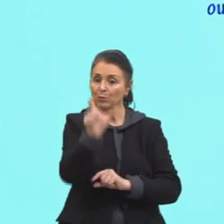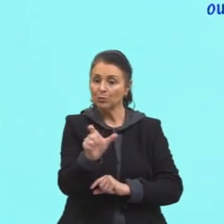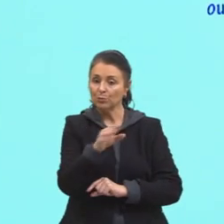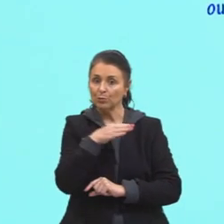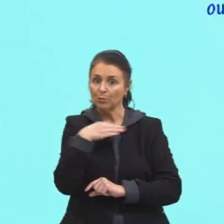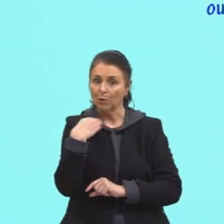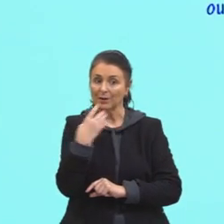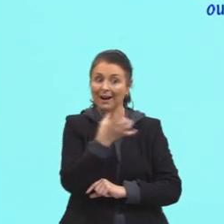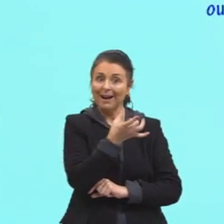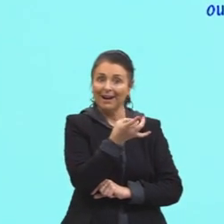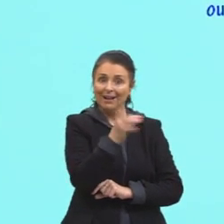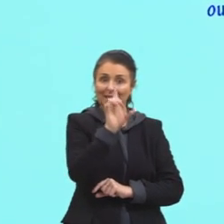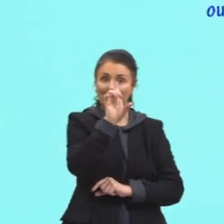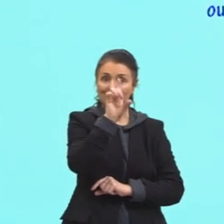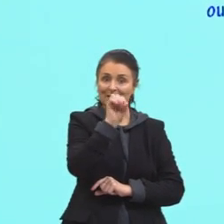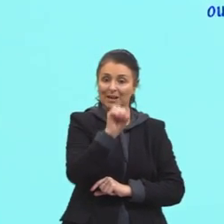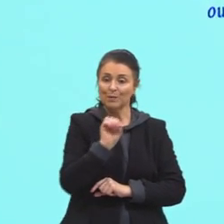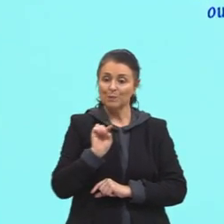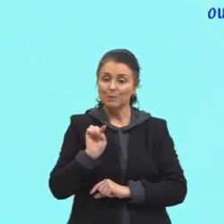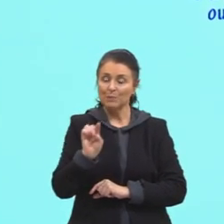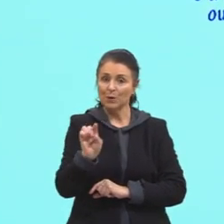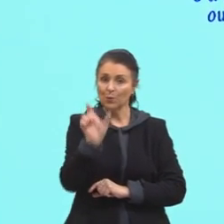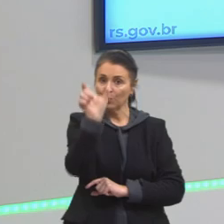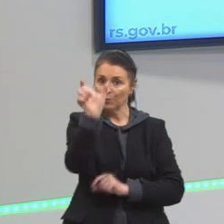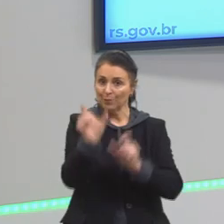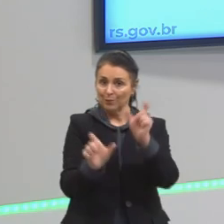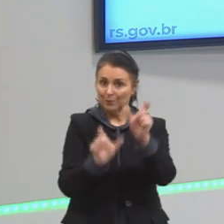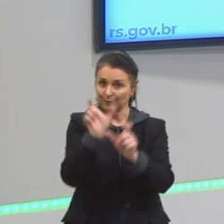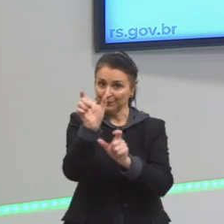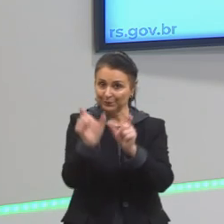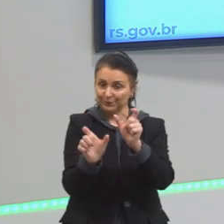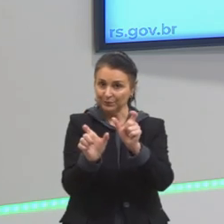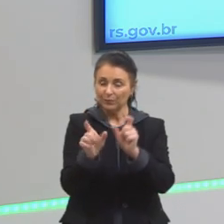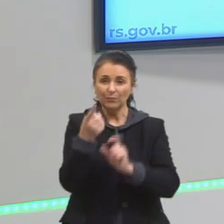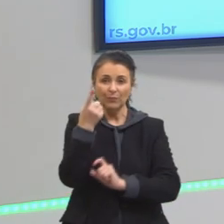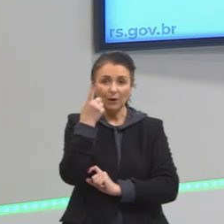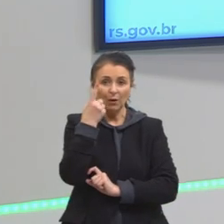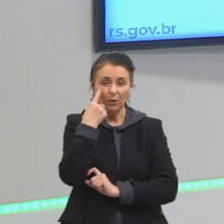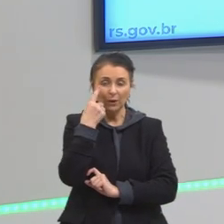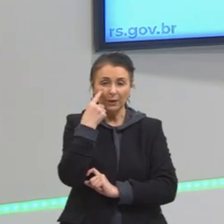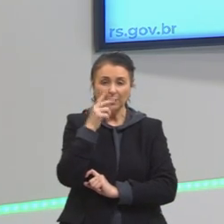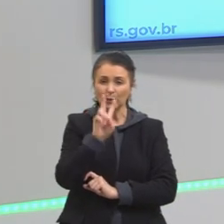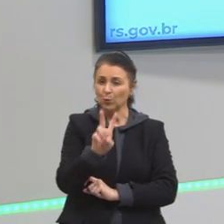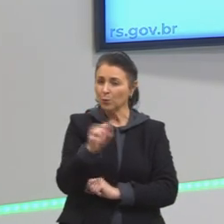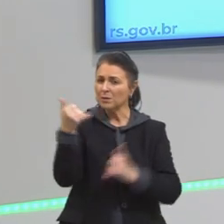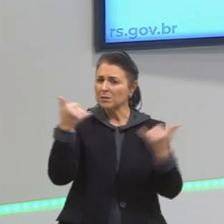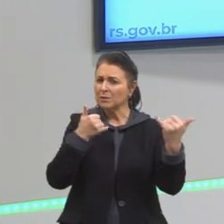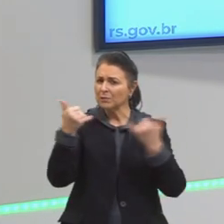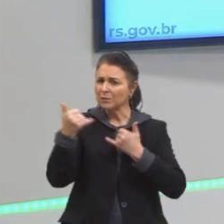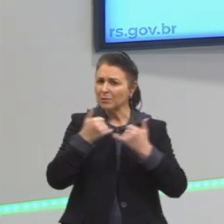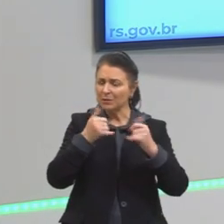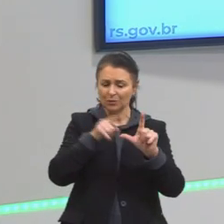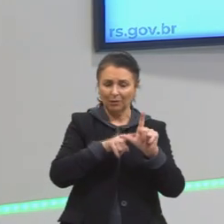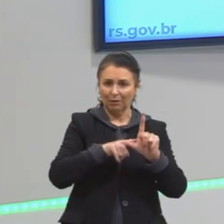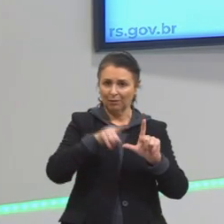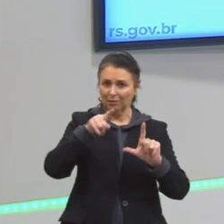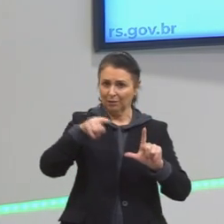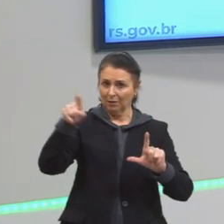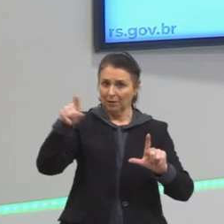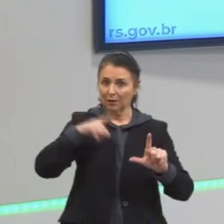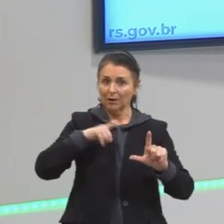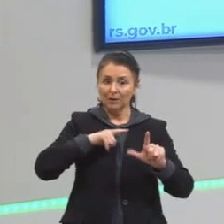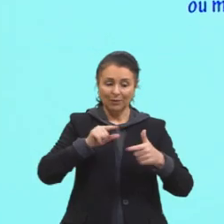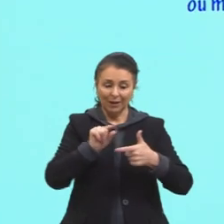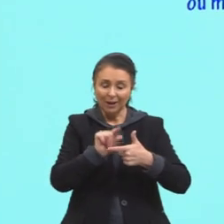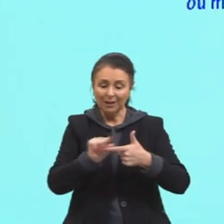mil habitantes. Só que vejam que, neste gráfico, nós temos duas informações. Então, por isso, ele tem a legenda